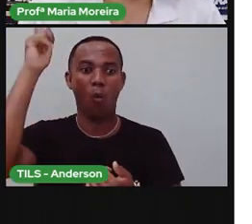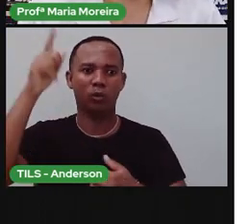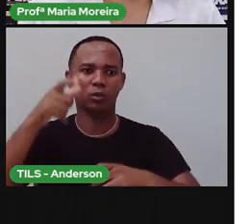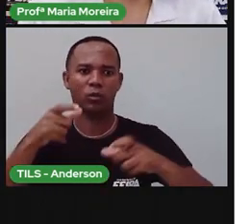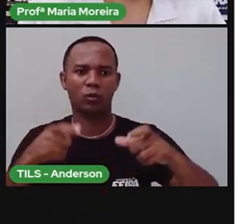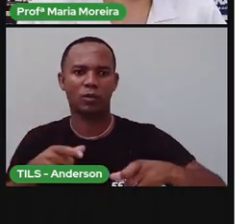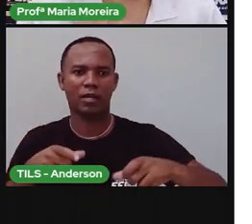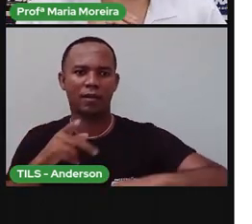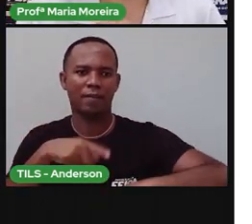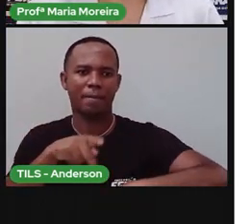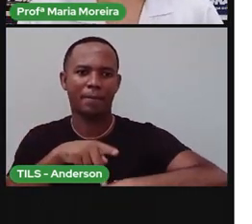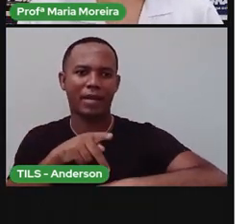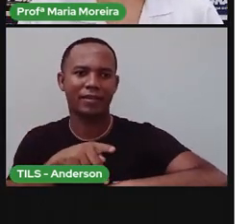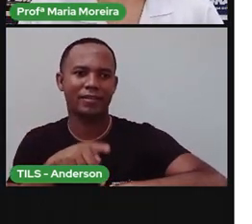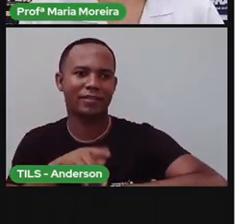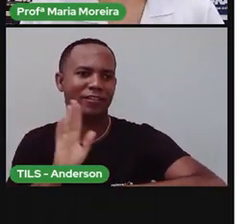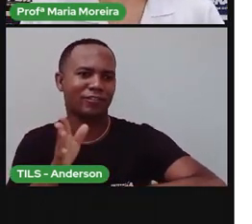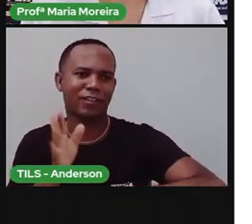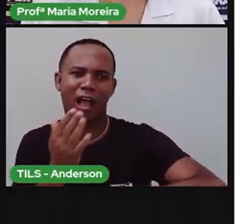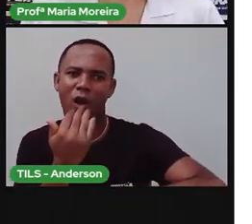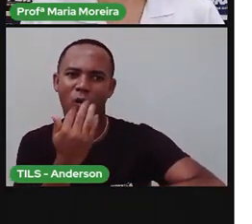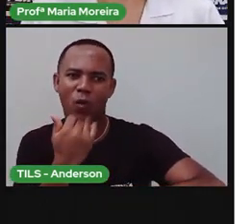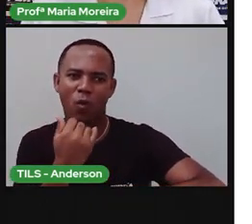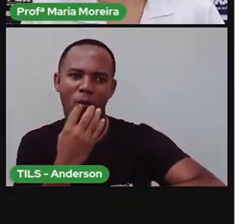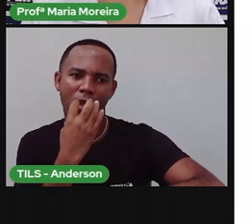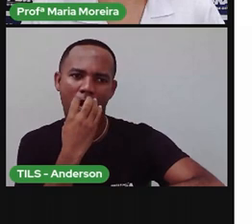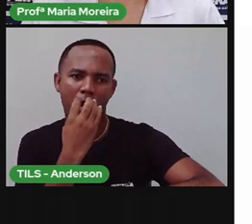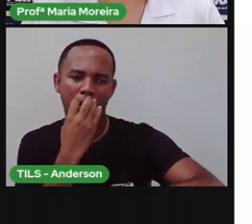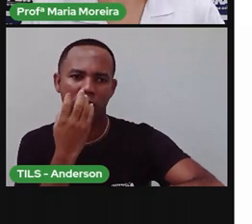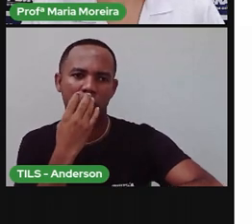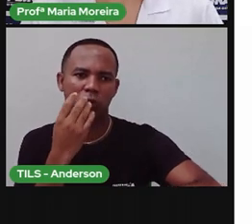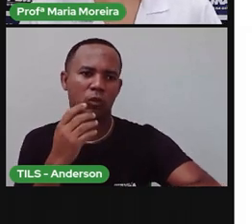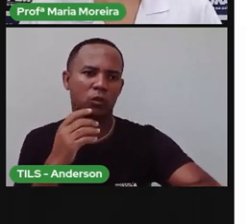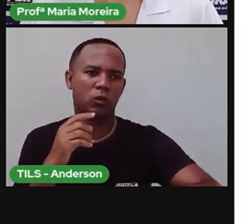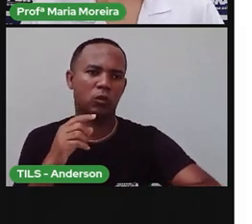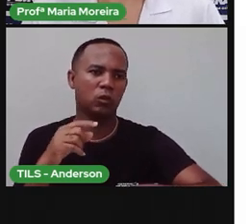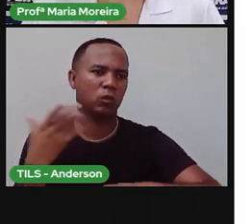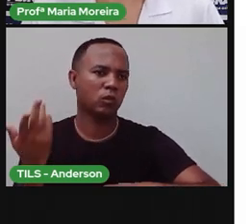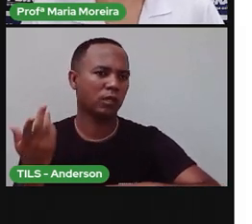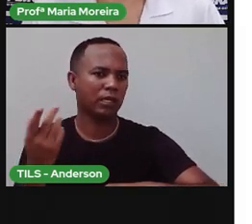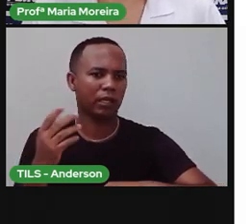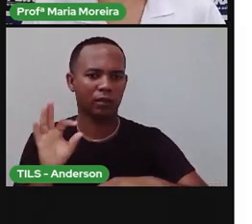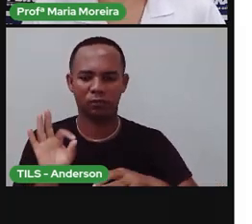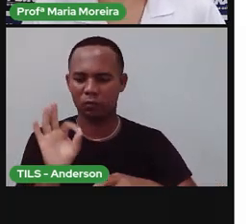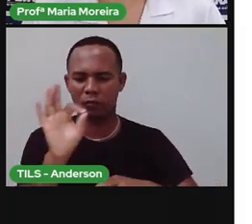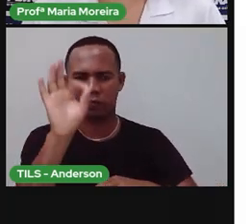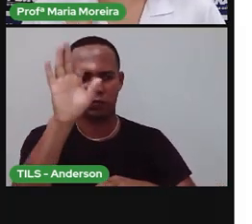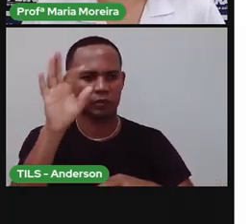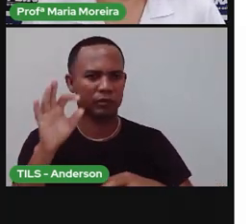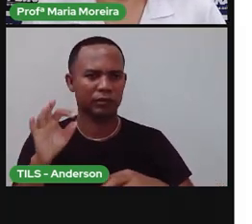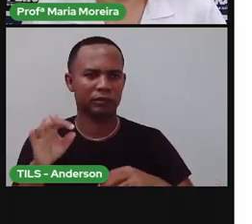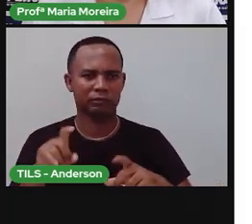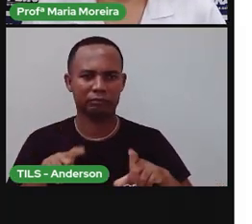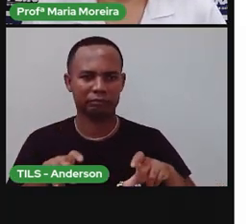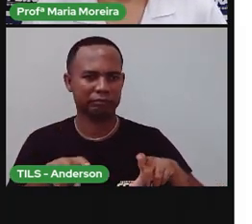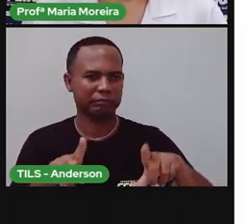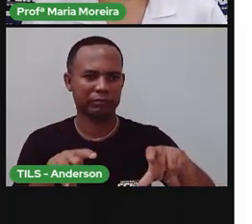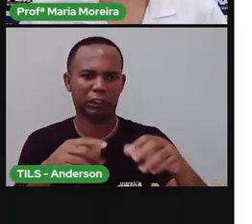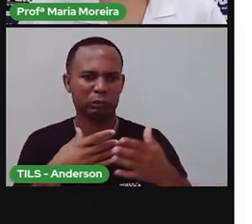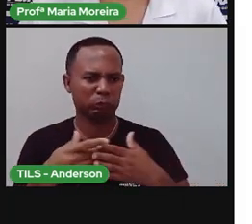insetos. Para a gente, nem todos, não Não sei o pessoal que come aí Itanajura, Itanajura frita, mas não é comum.